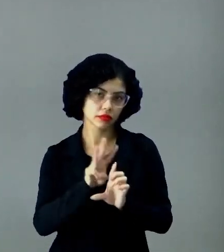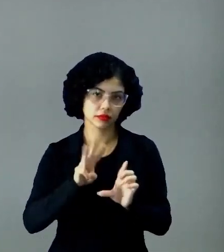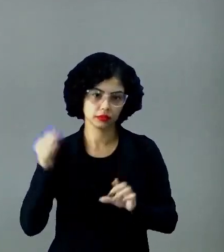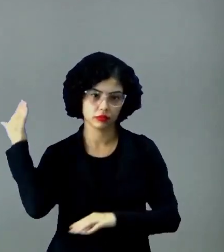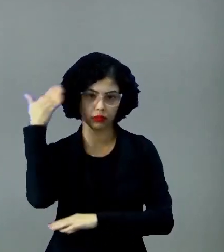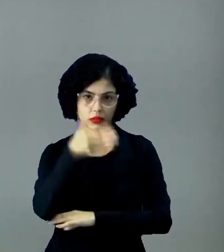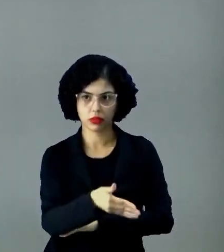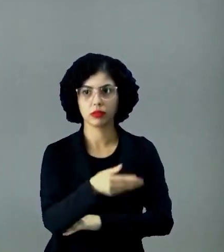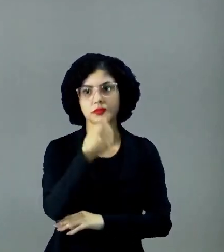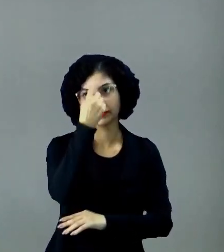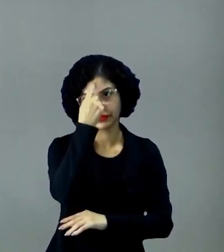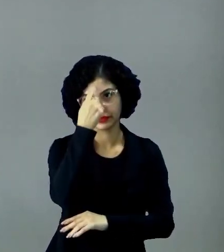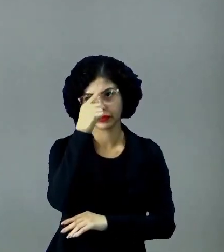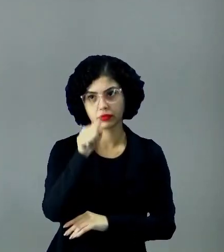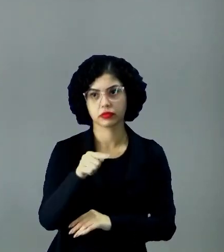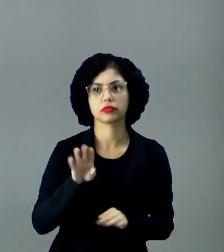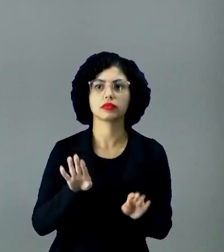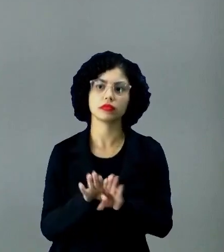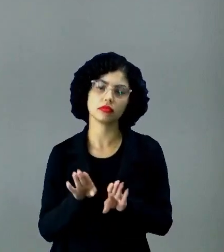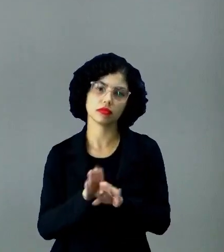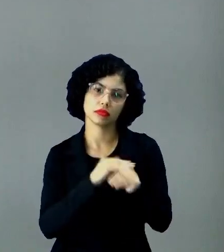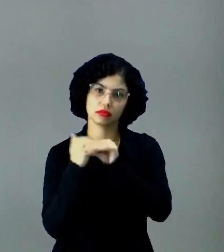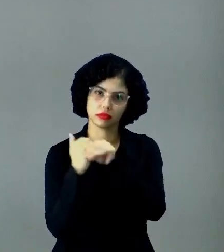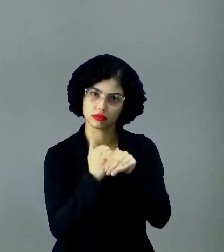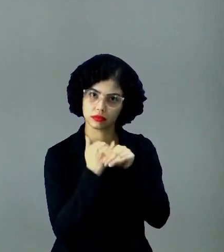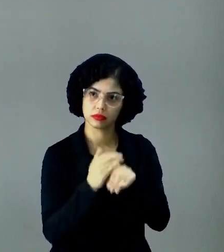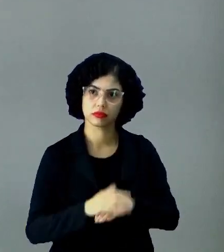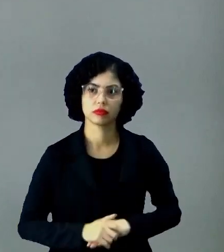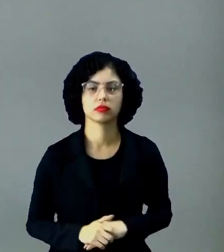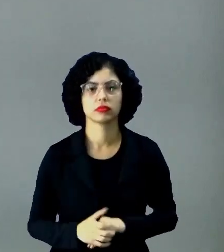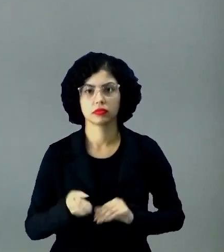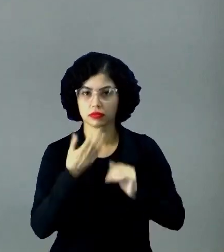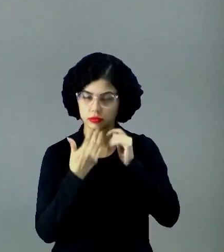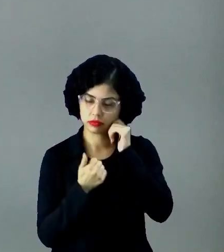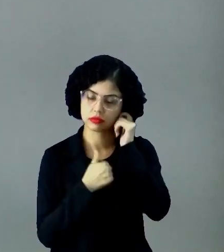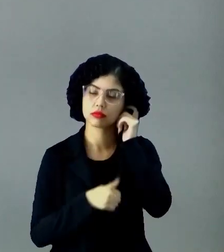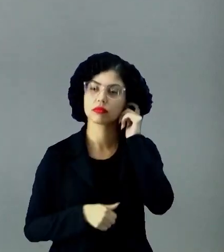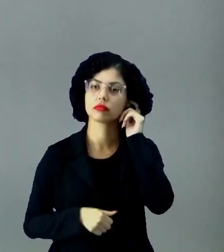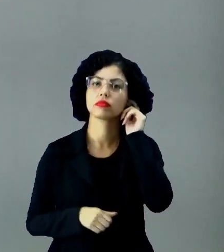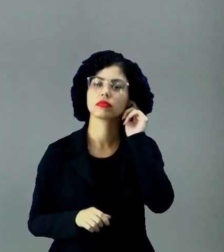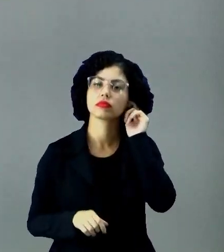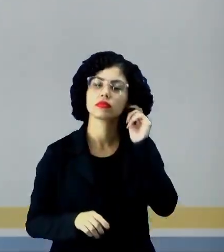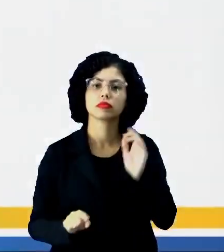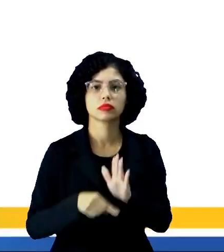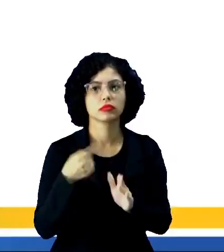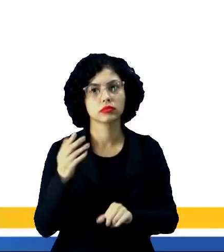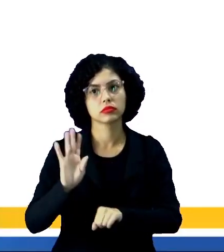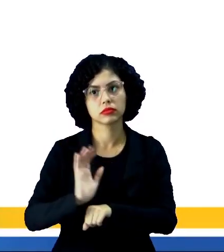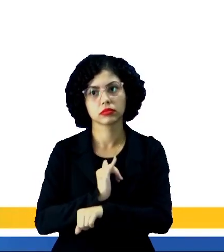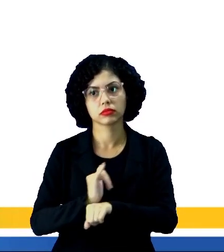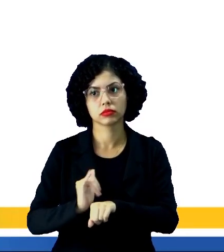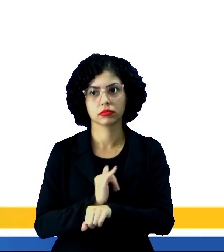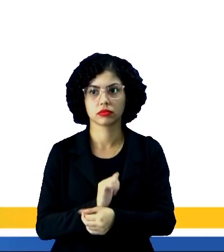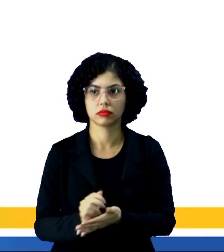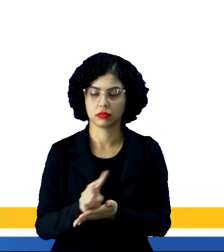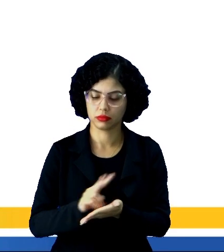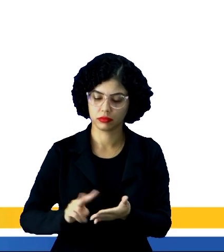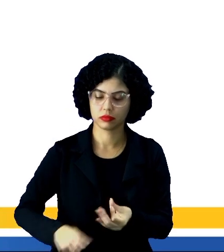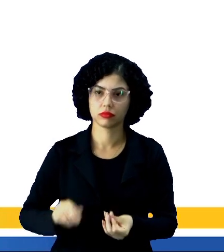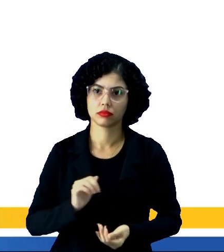vão direcionar o seu pensamento para também pensarem como eles, tá bom? Então, essa é a primeira estratégia de leitura.